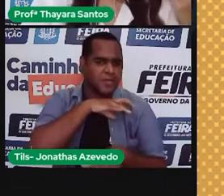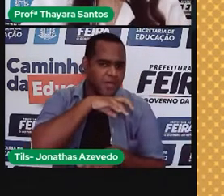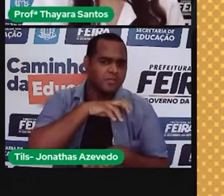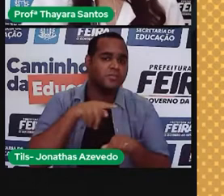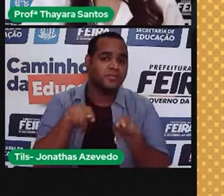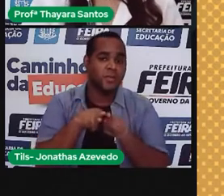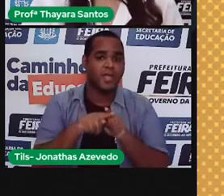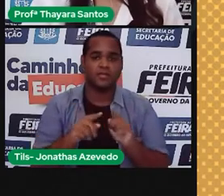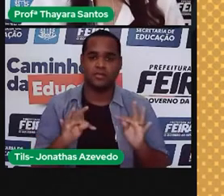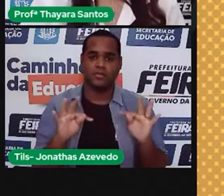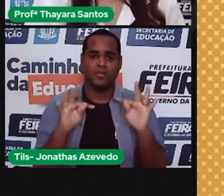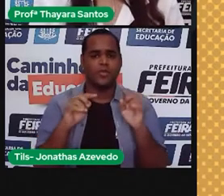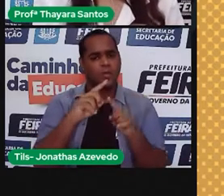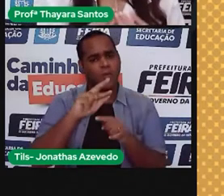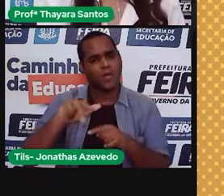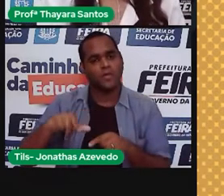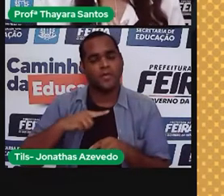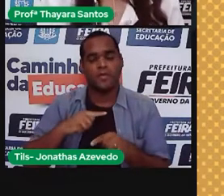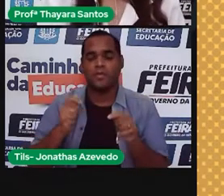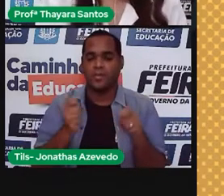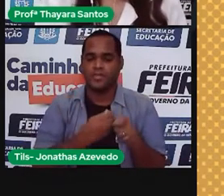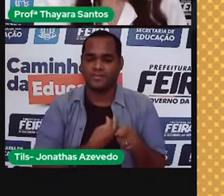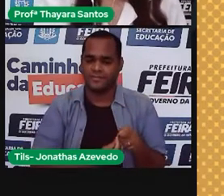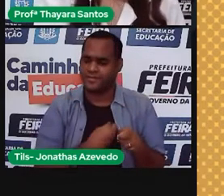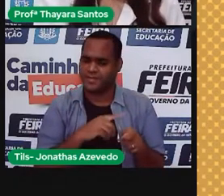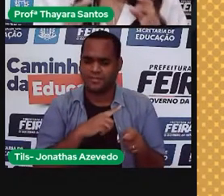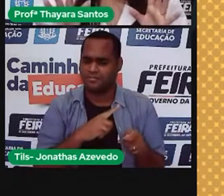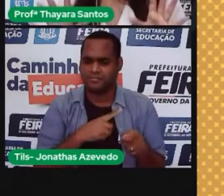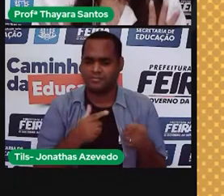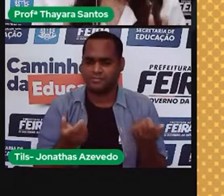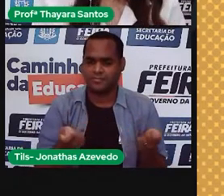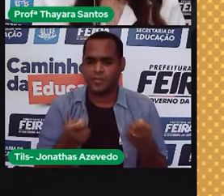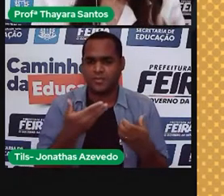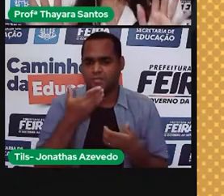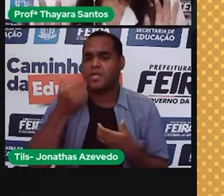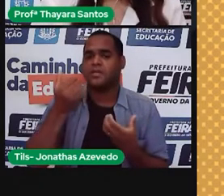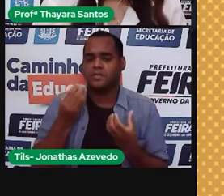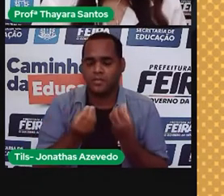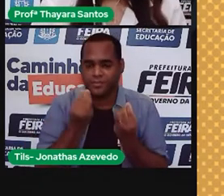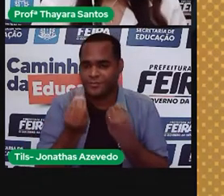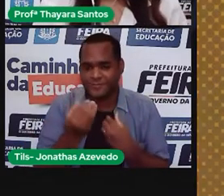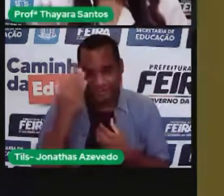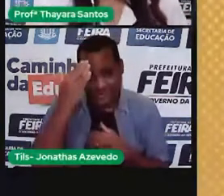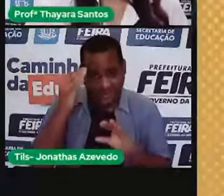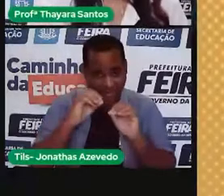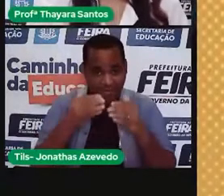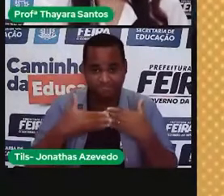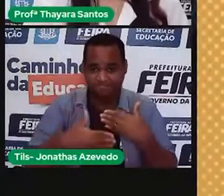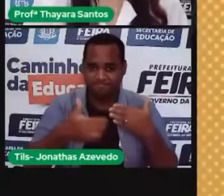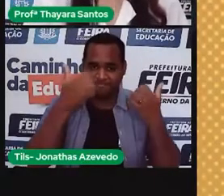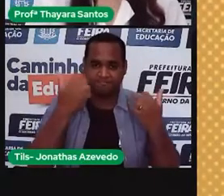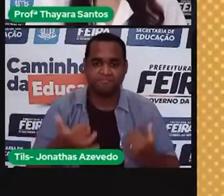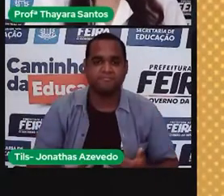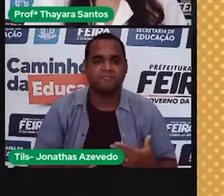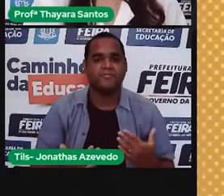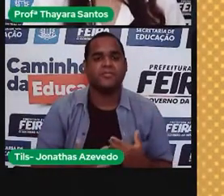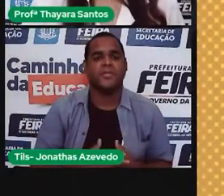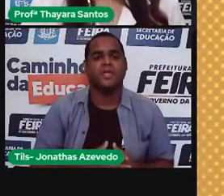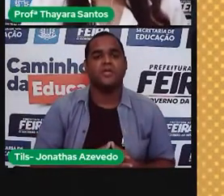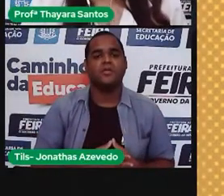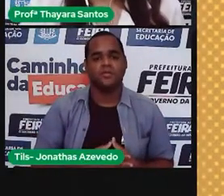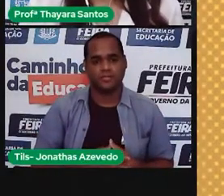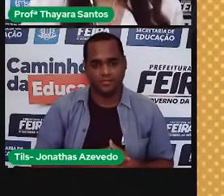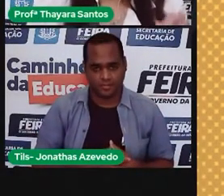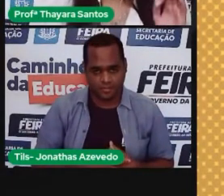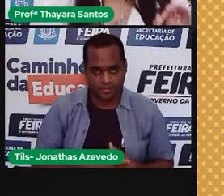ou produtos para melhorar a forma como vivemos. Vocês vão entender mais isso agora. Vamos lá. Tem